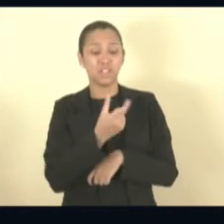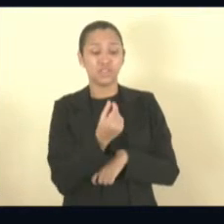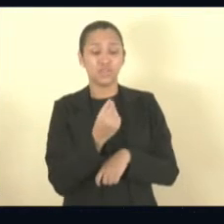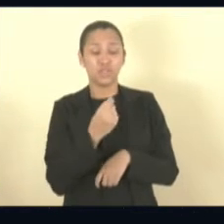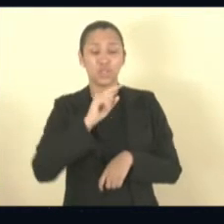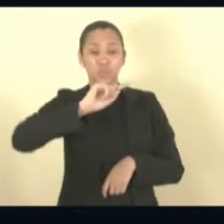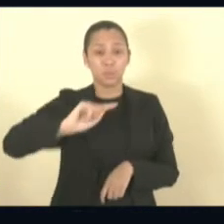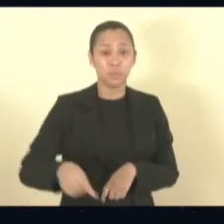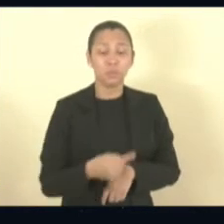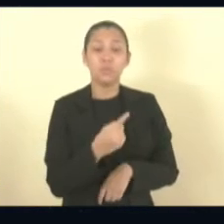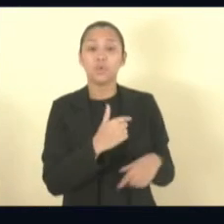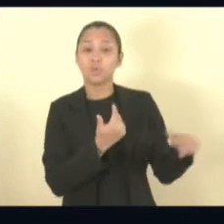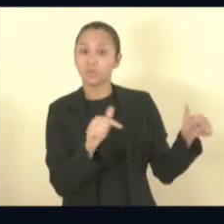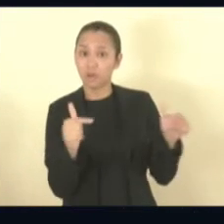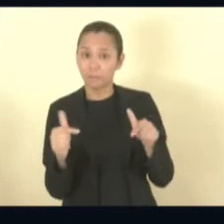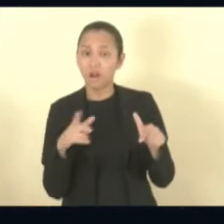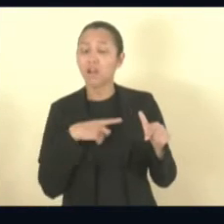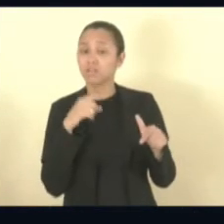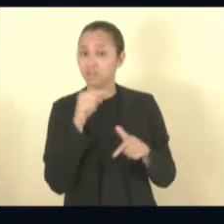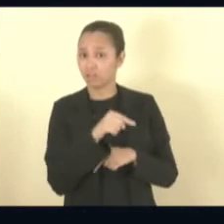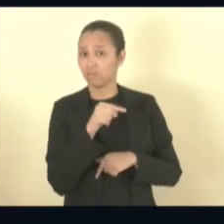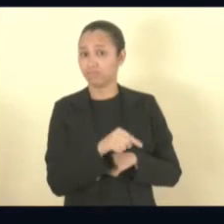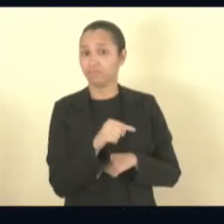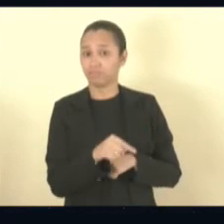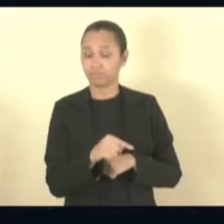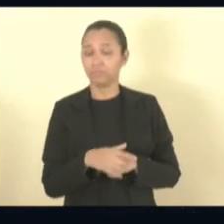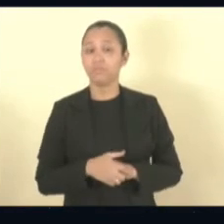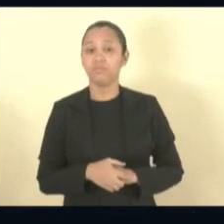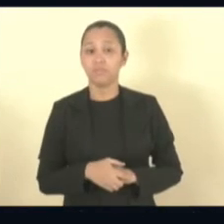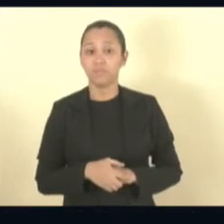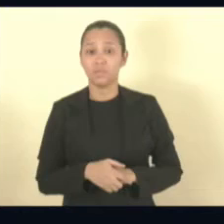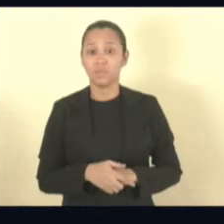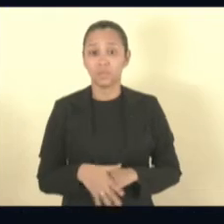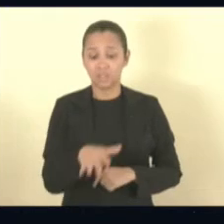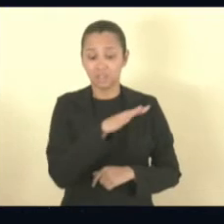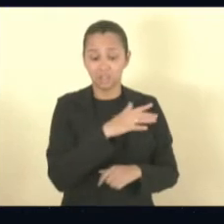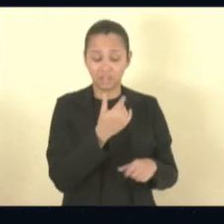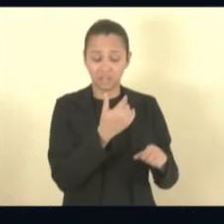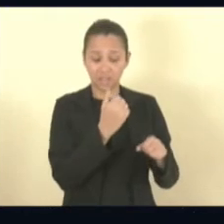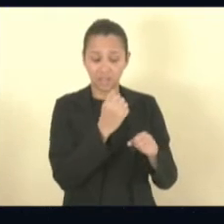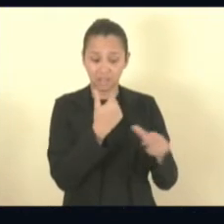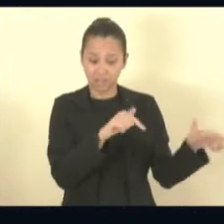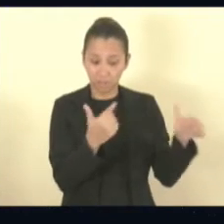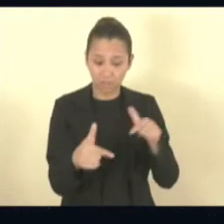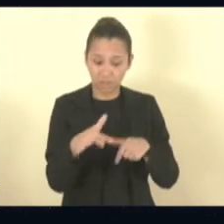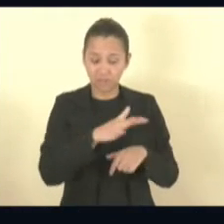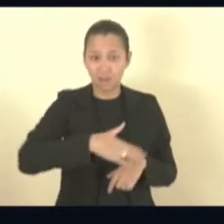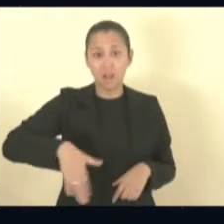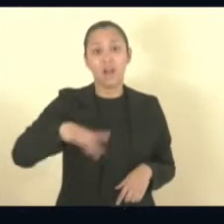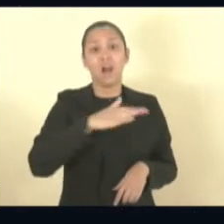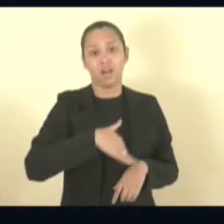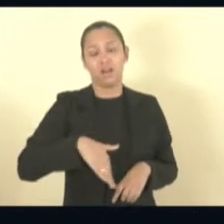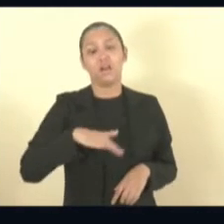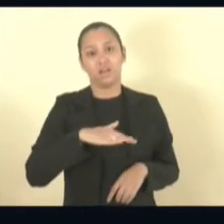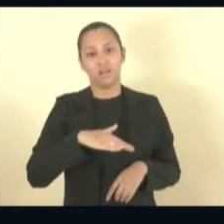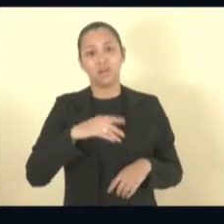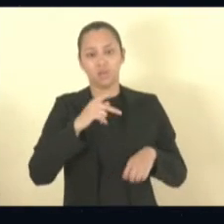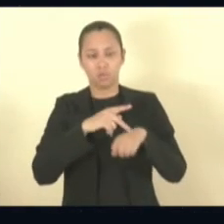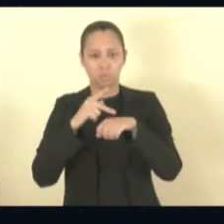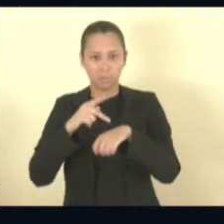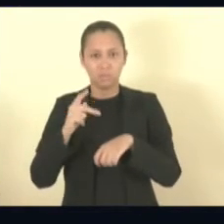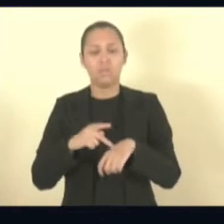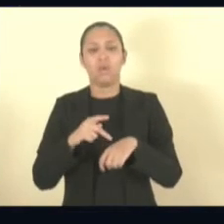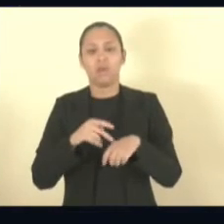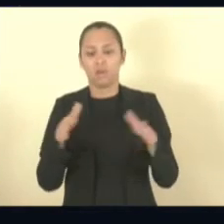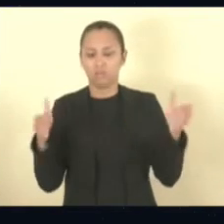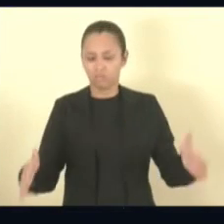na bravura e na permanente atuação, não só dos empresários, como